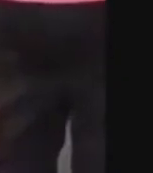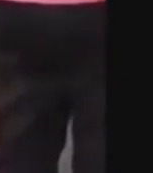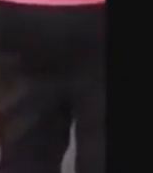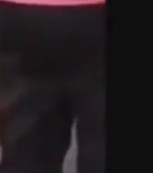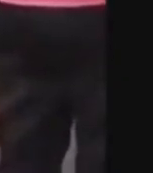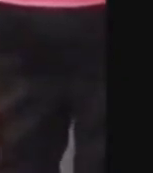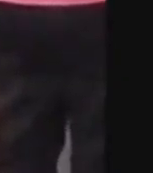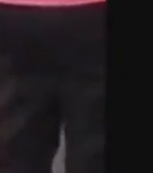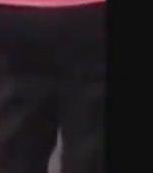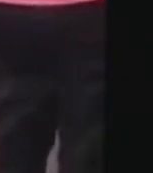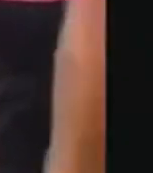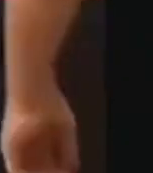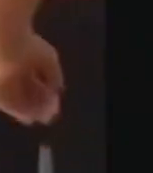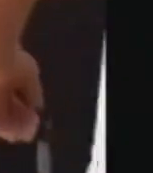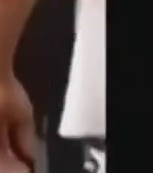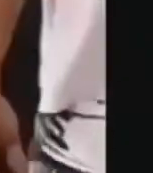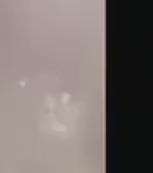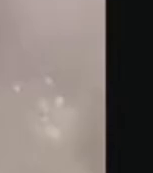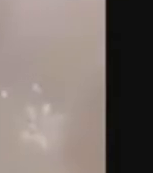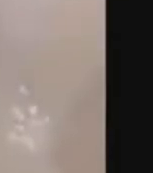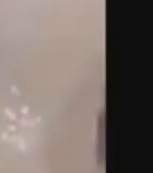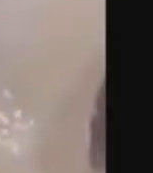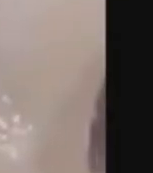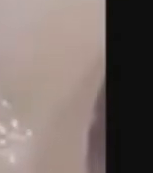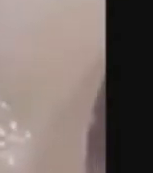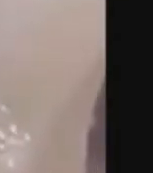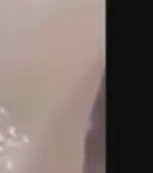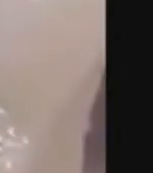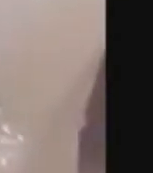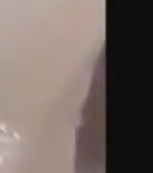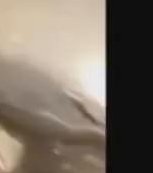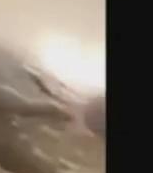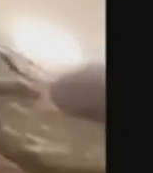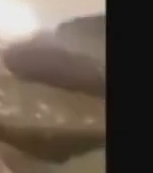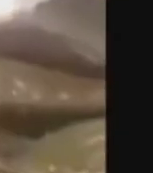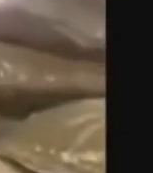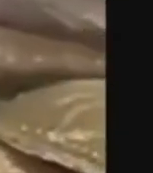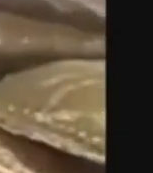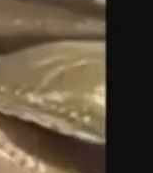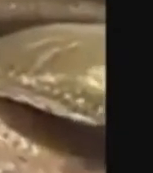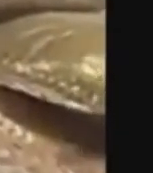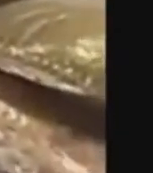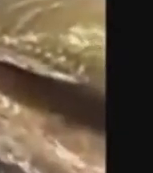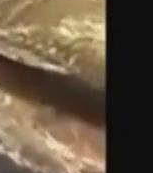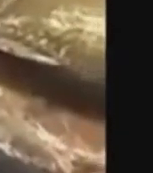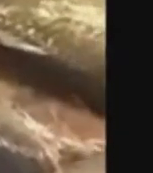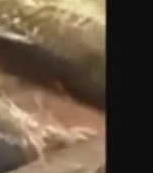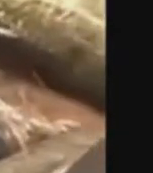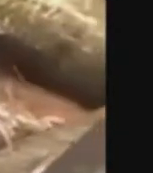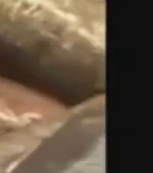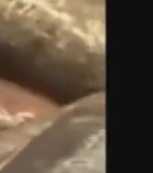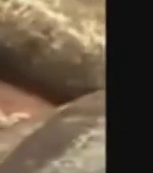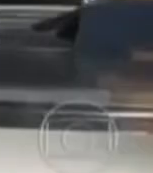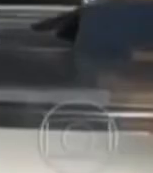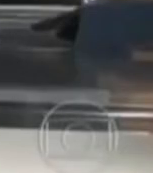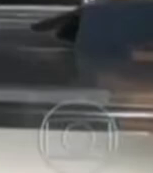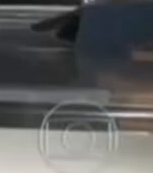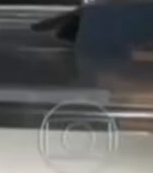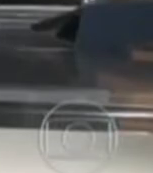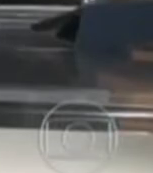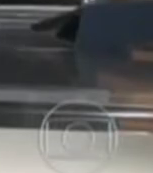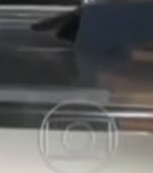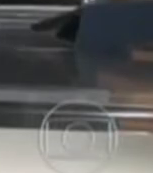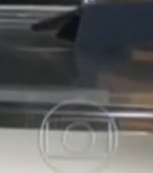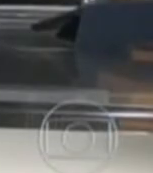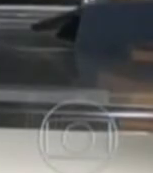espécie de garopa vendida em duas peixarias do mercado público municipal está ameaçada de extinção. Tem que ter